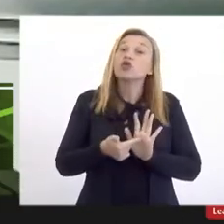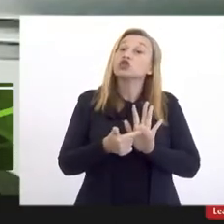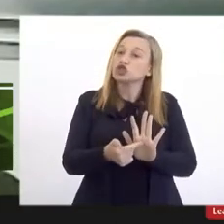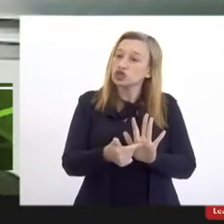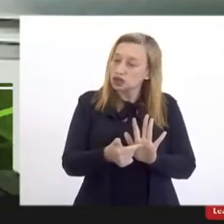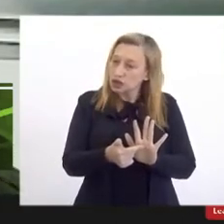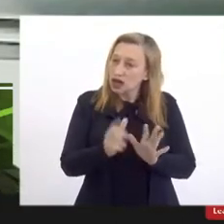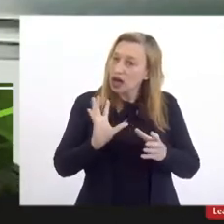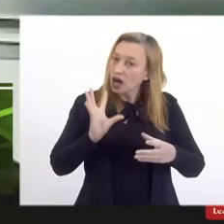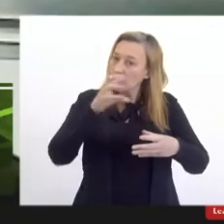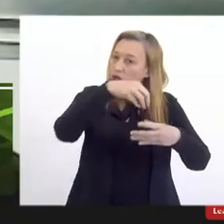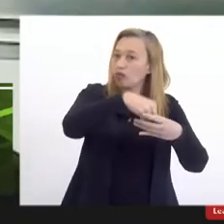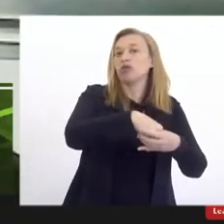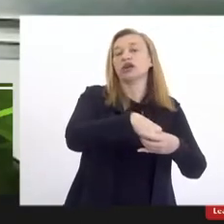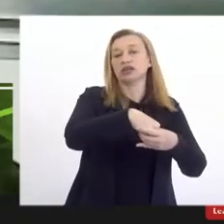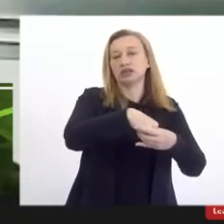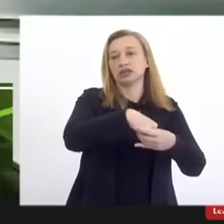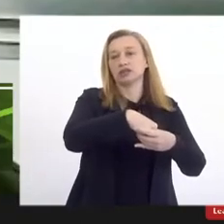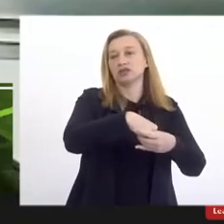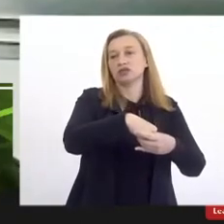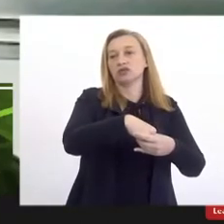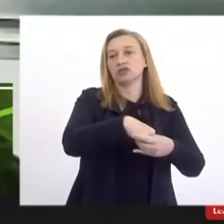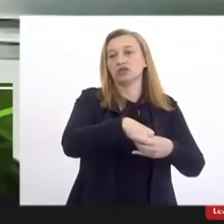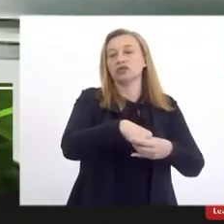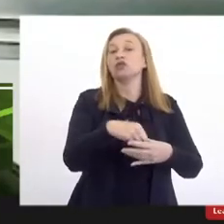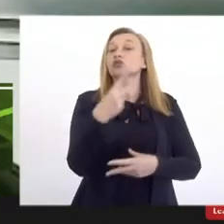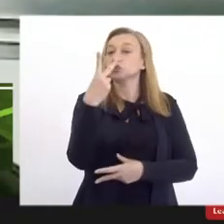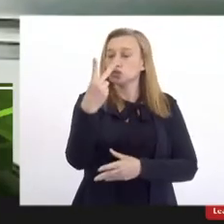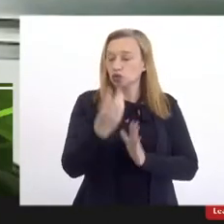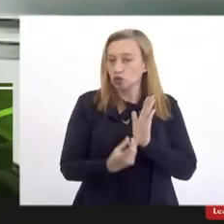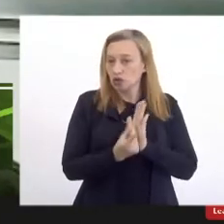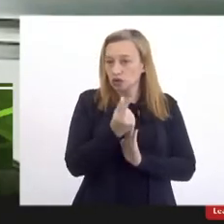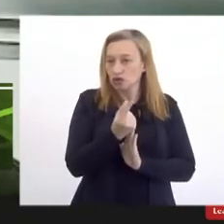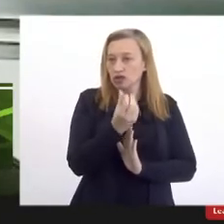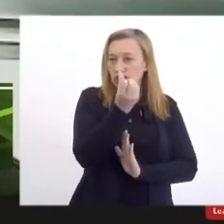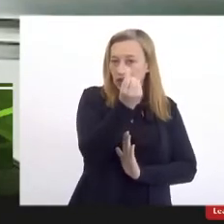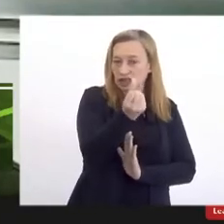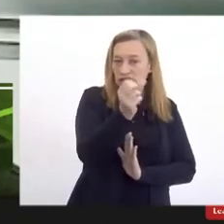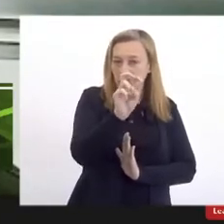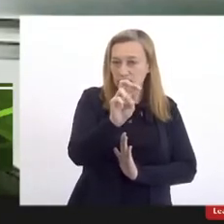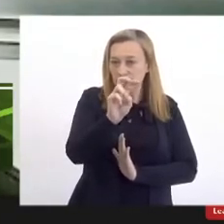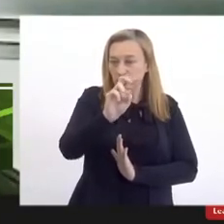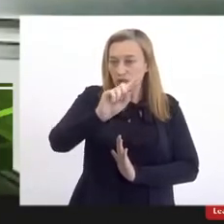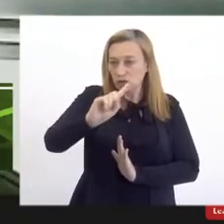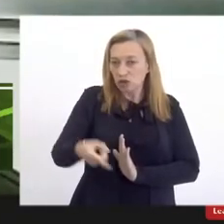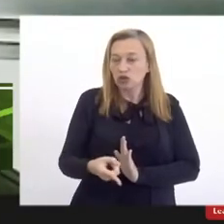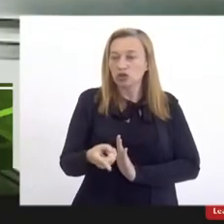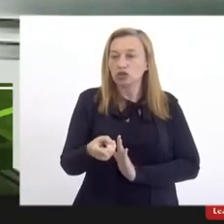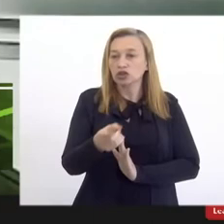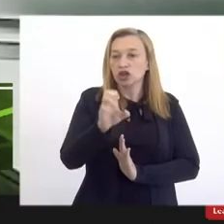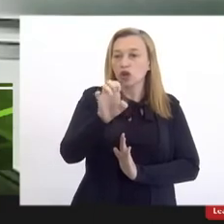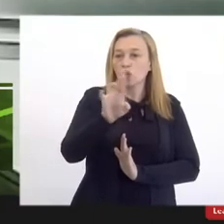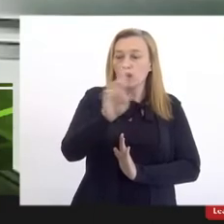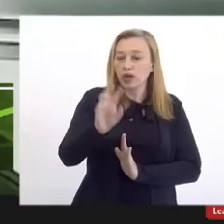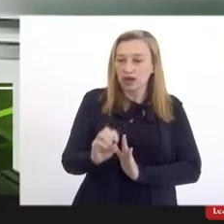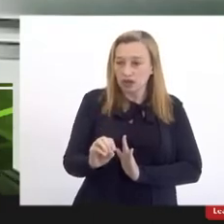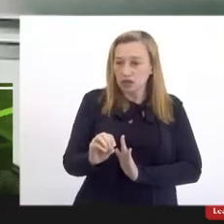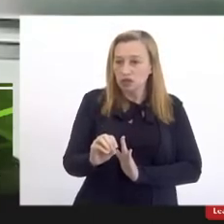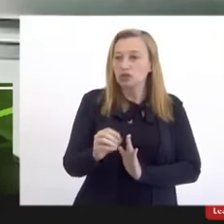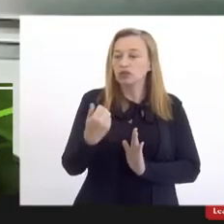a incorporação dos dois orçamentos. 65 milhões da UESO teria que ser